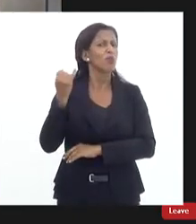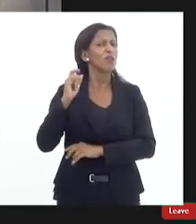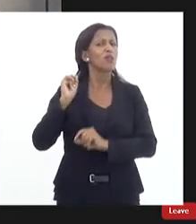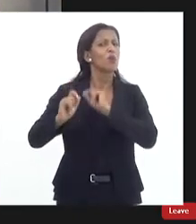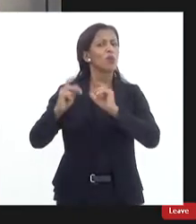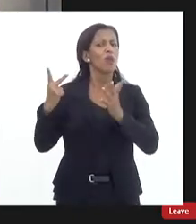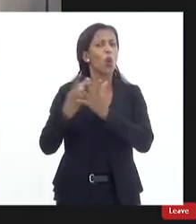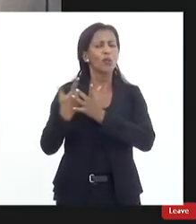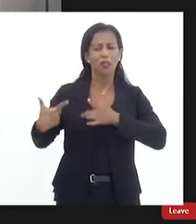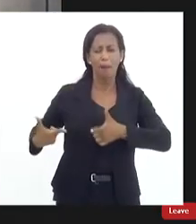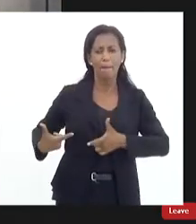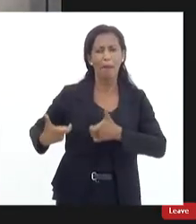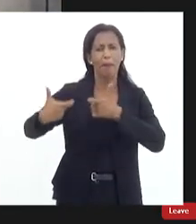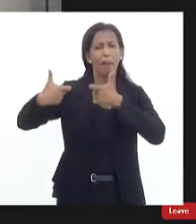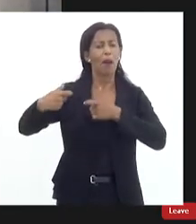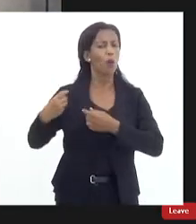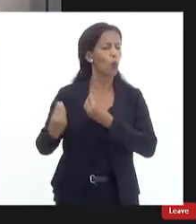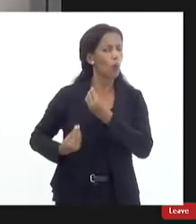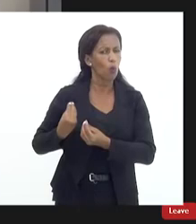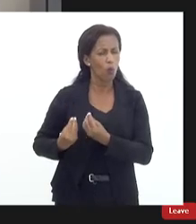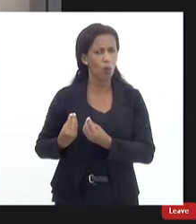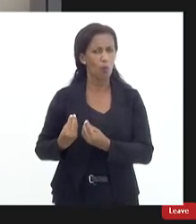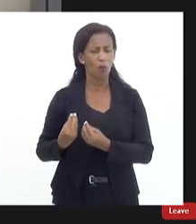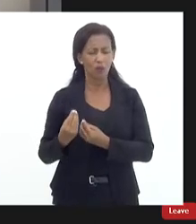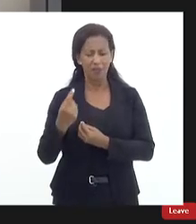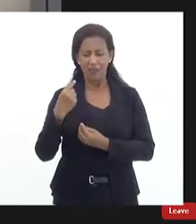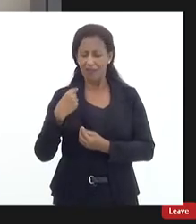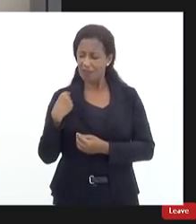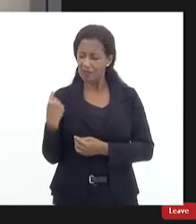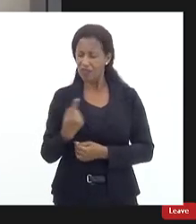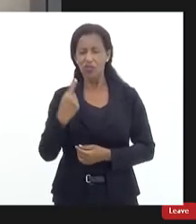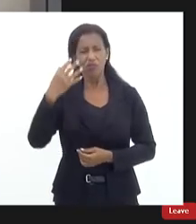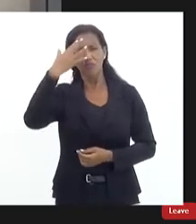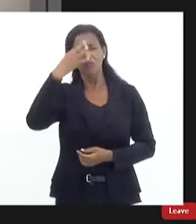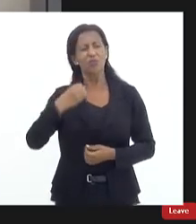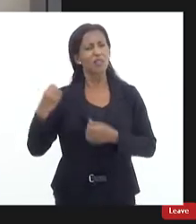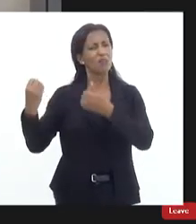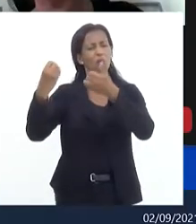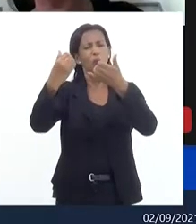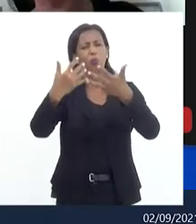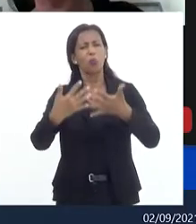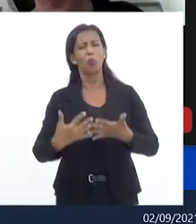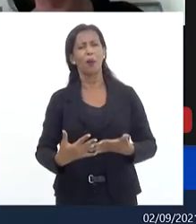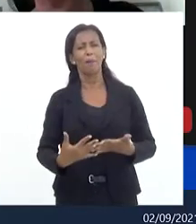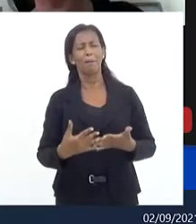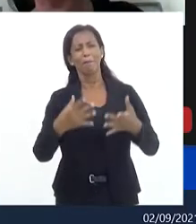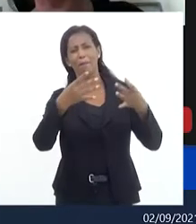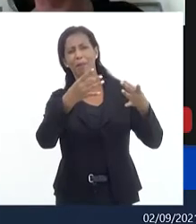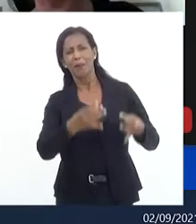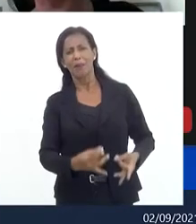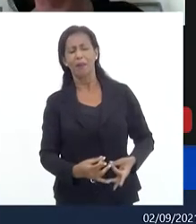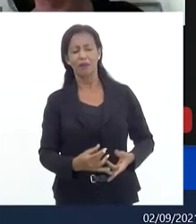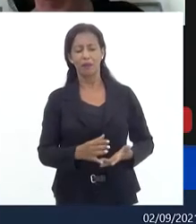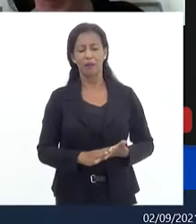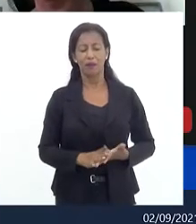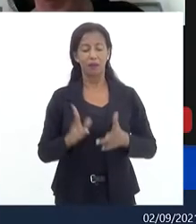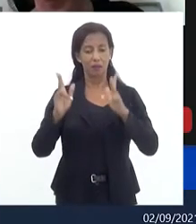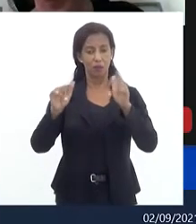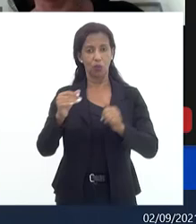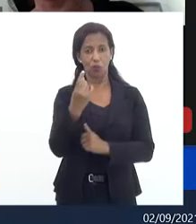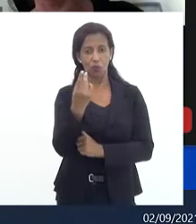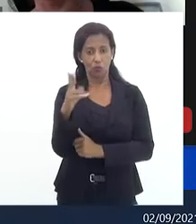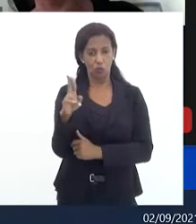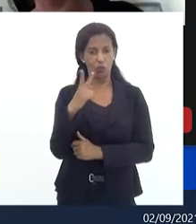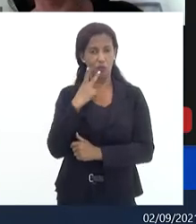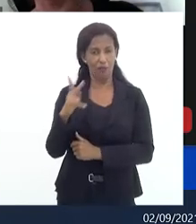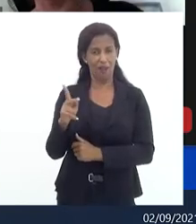isso não consegue a gente não consegue passar isso e aí escutar o Fábio falar das